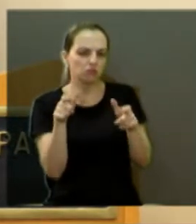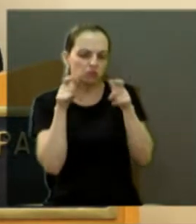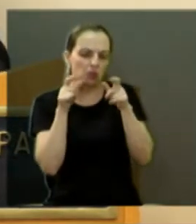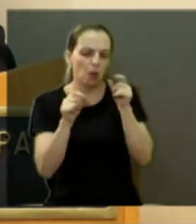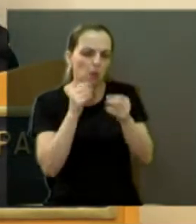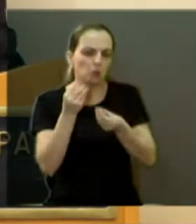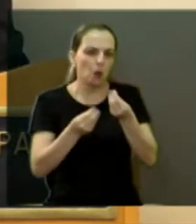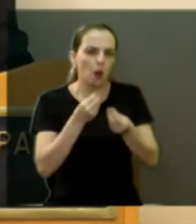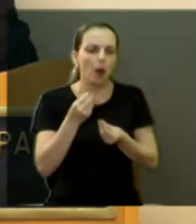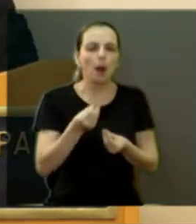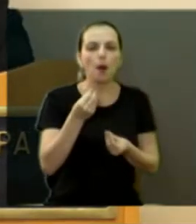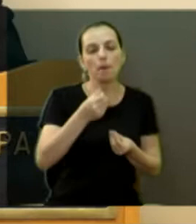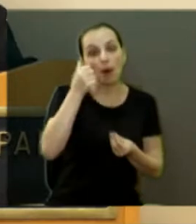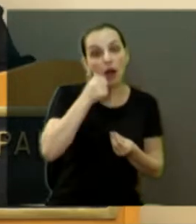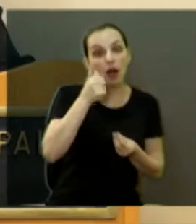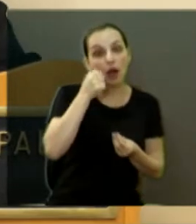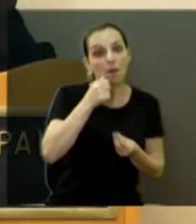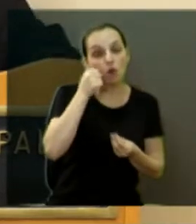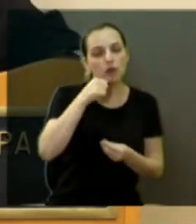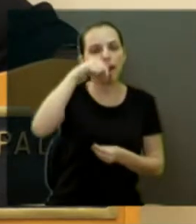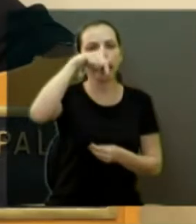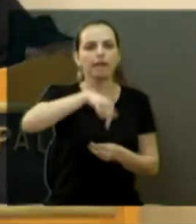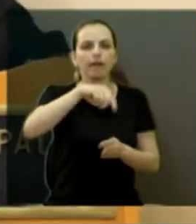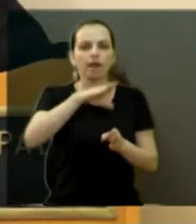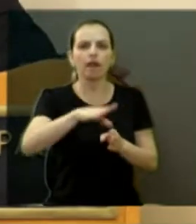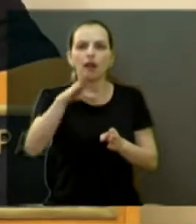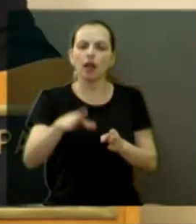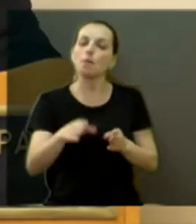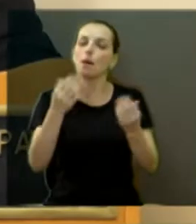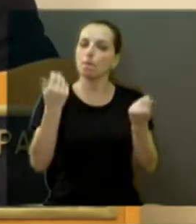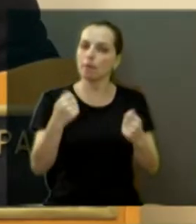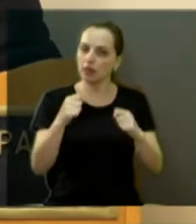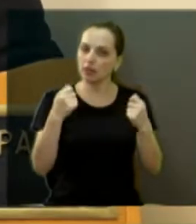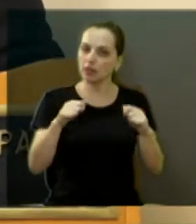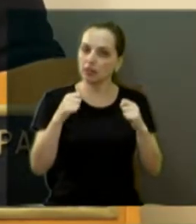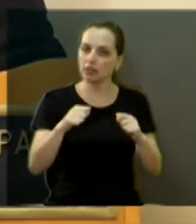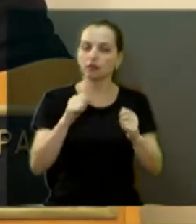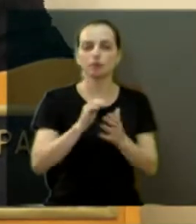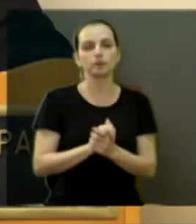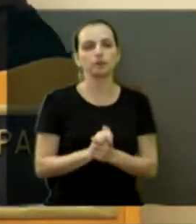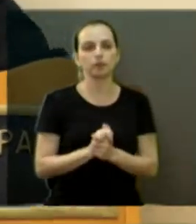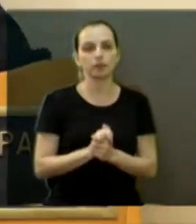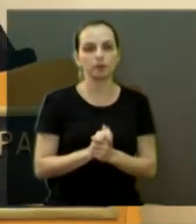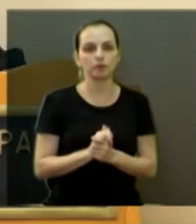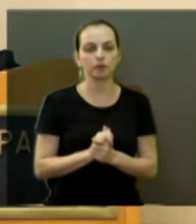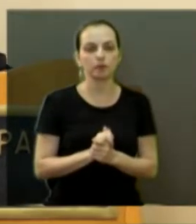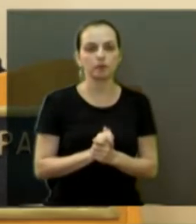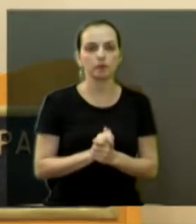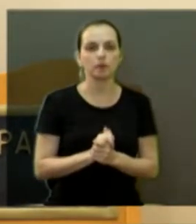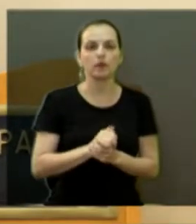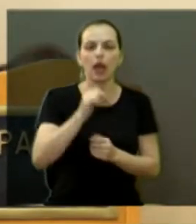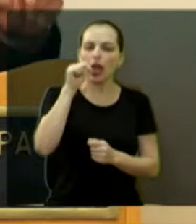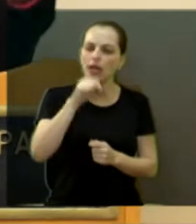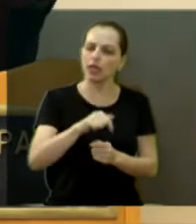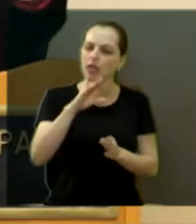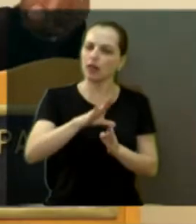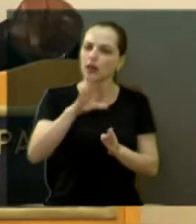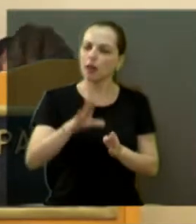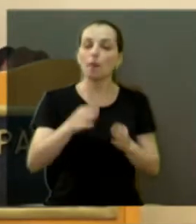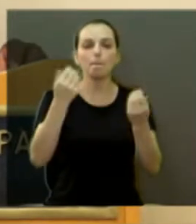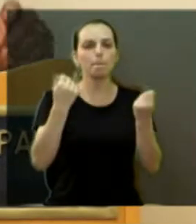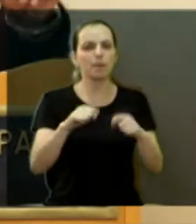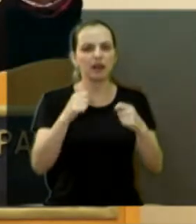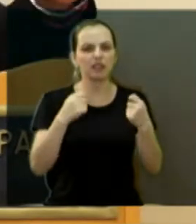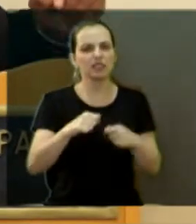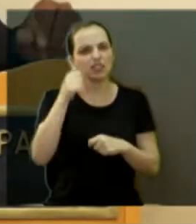mulheres merecem todo o nosso respeito. Tem de ter mulher nessa câmara, sim. Uma minuto, presidente. Mais um minuto, vereador. Tem ter mulher nessa câmara, sim. Tem de sair